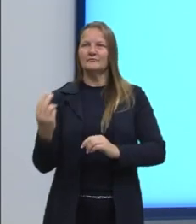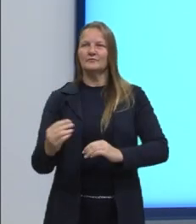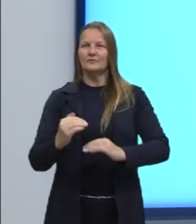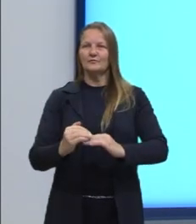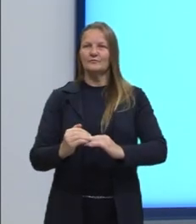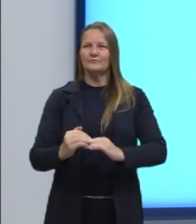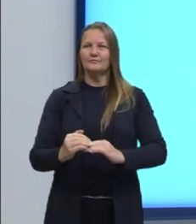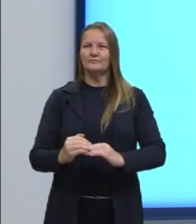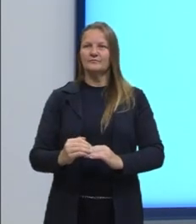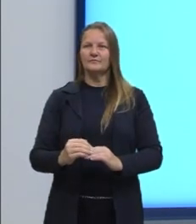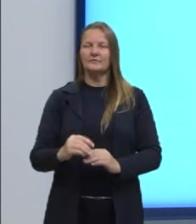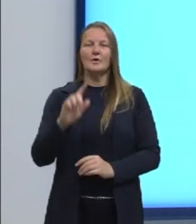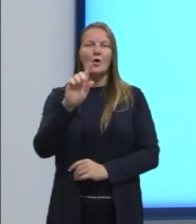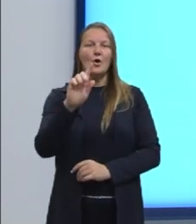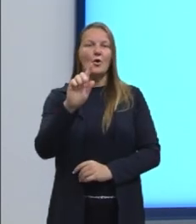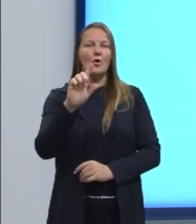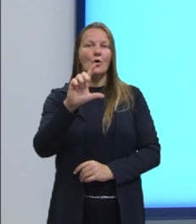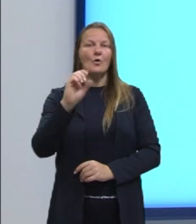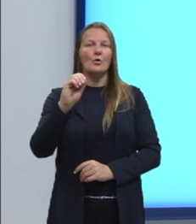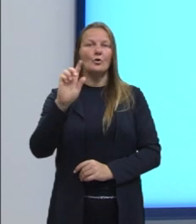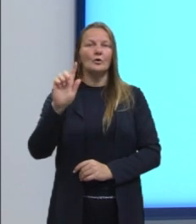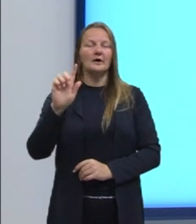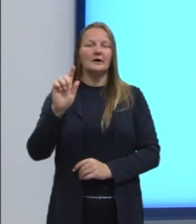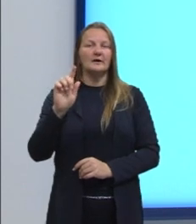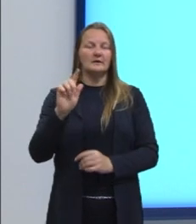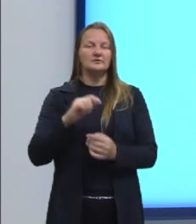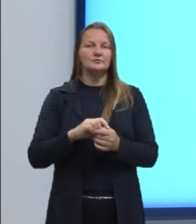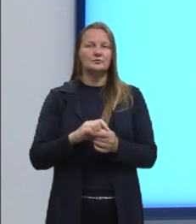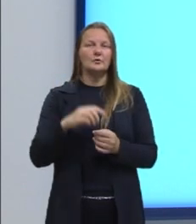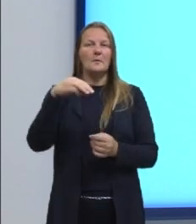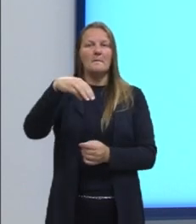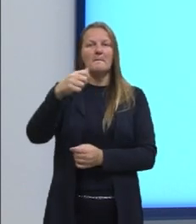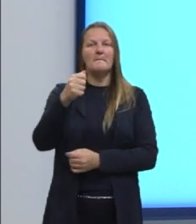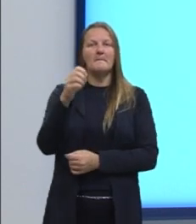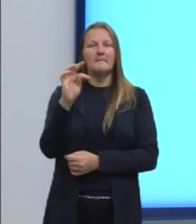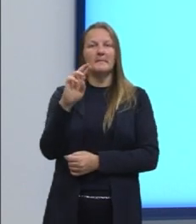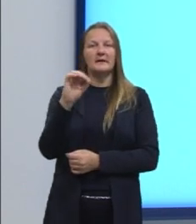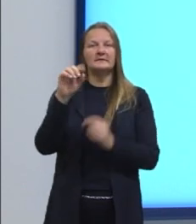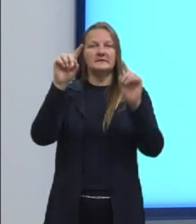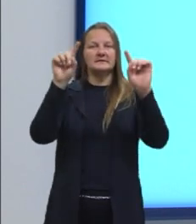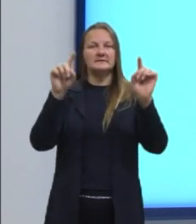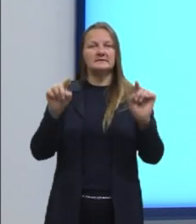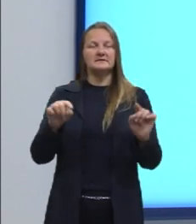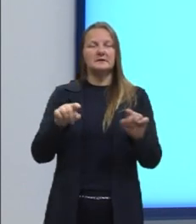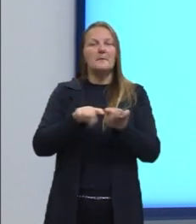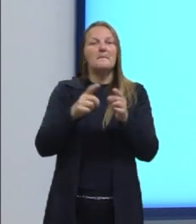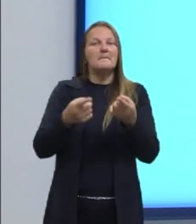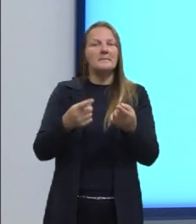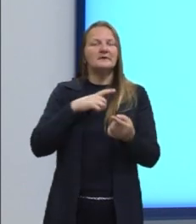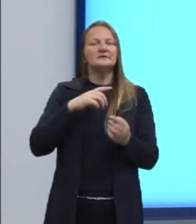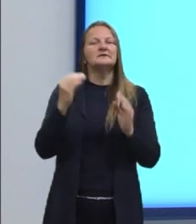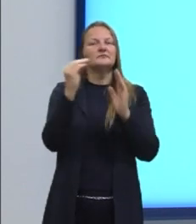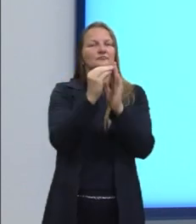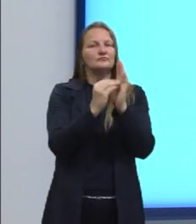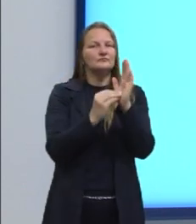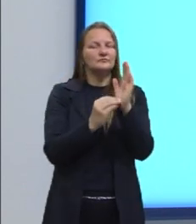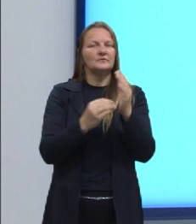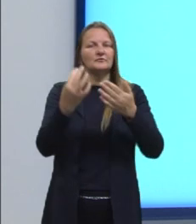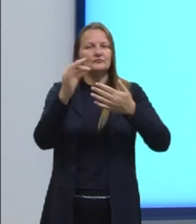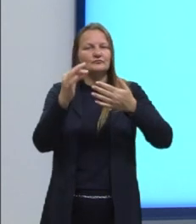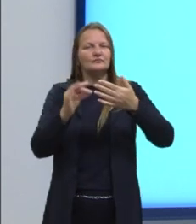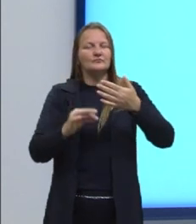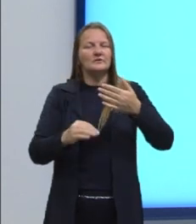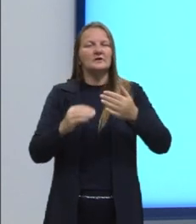logaritmos e matrizes. Nós não falamos no nosso checklist, mas está dentro de todas as